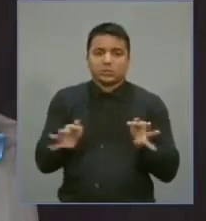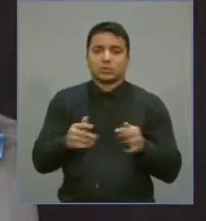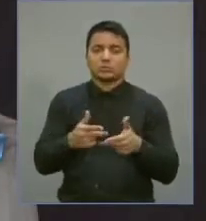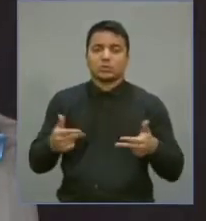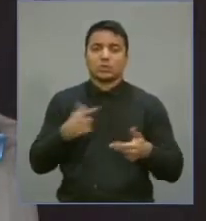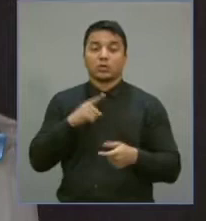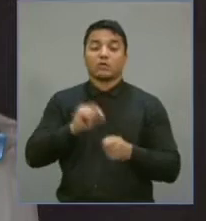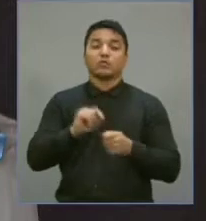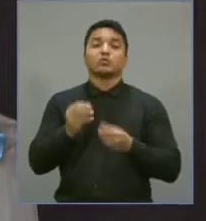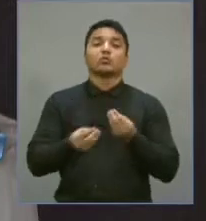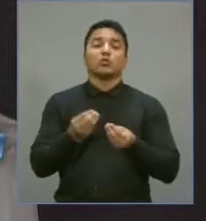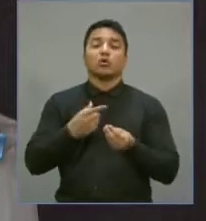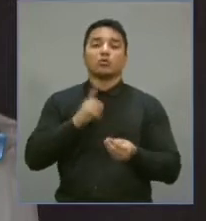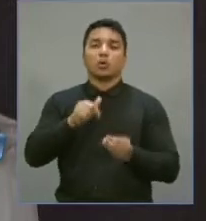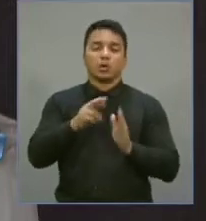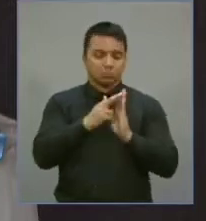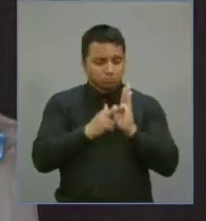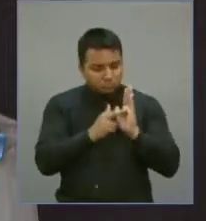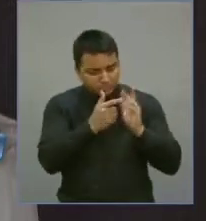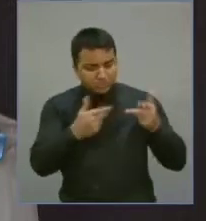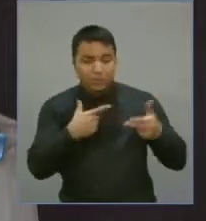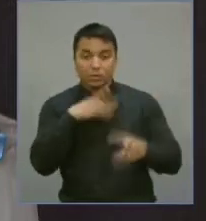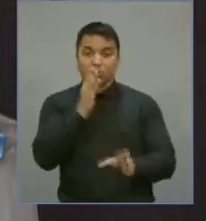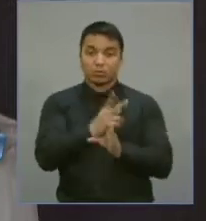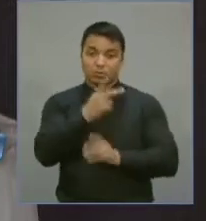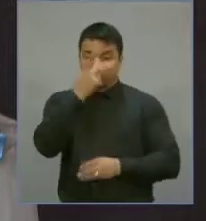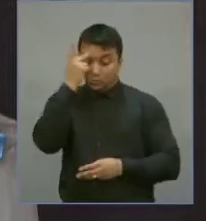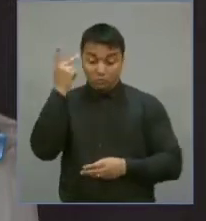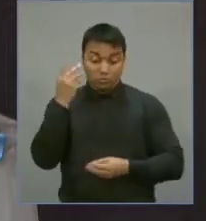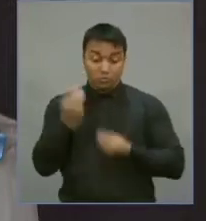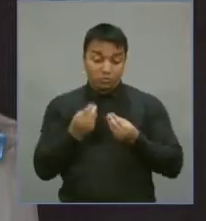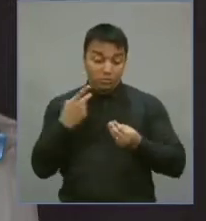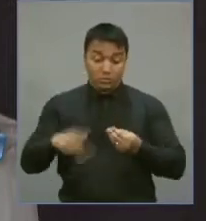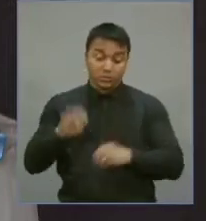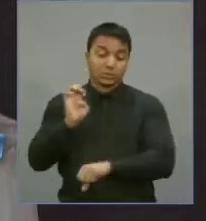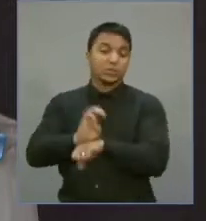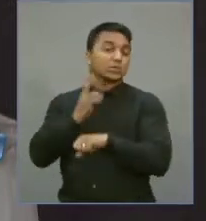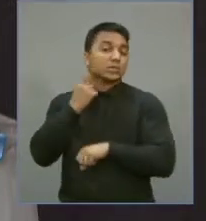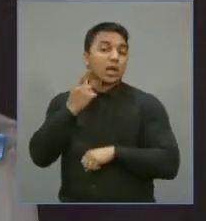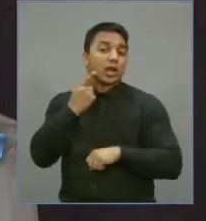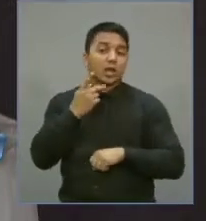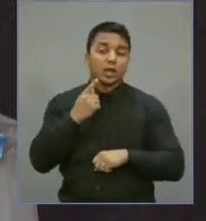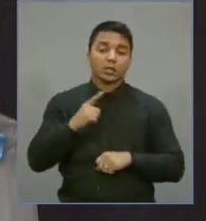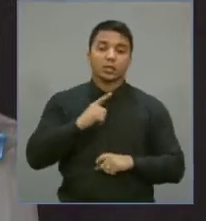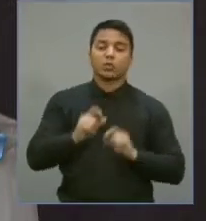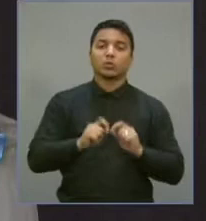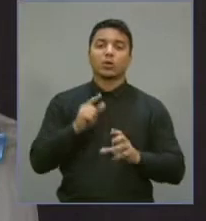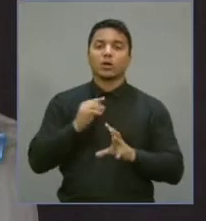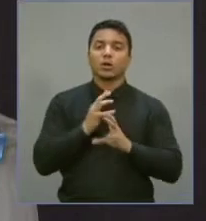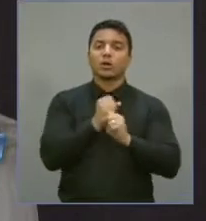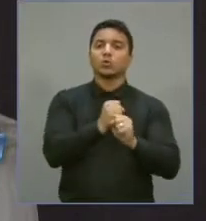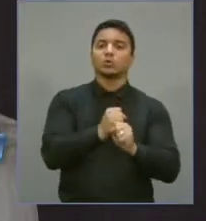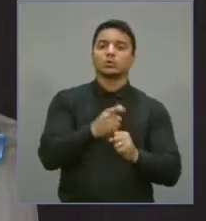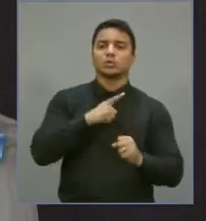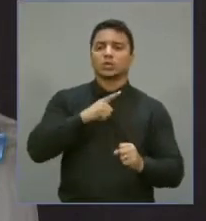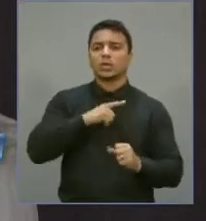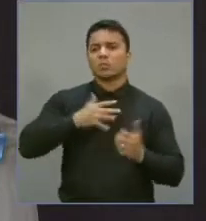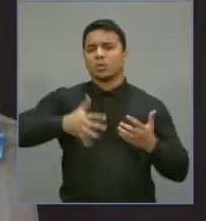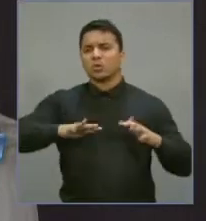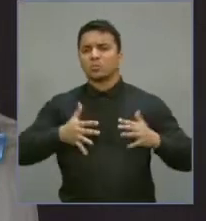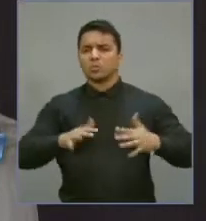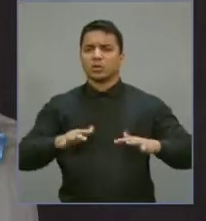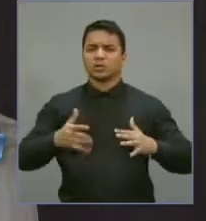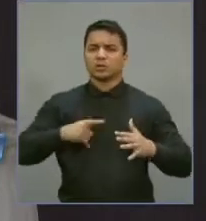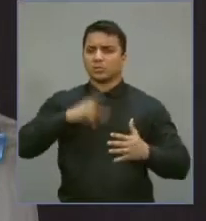feitos com muito rigor pelo funcionalismo público cearense, dão conta de que há